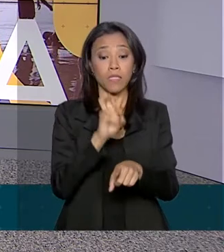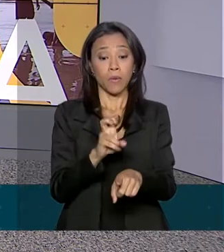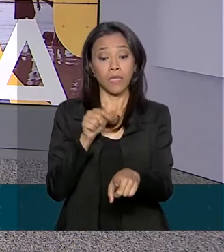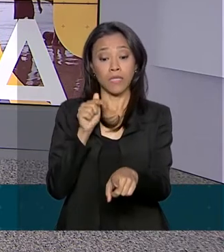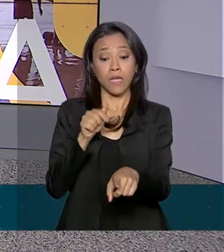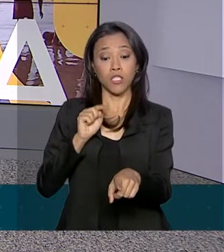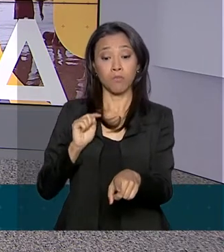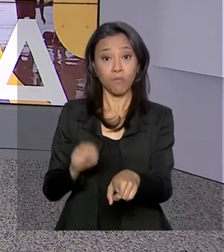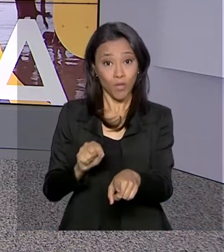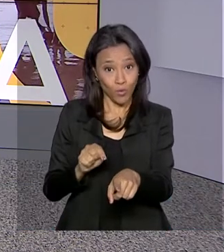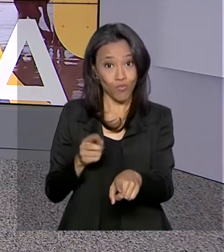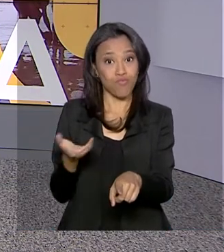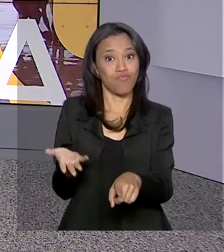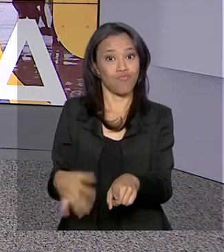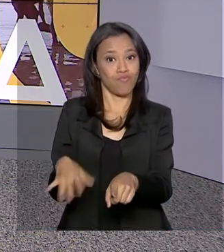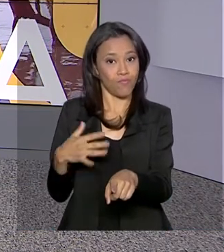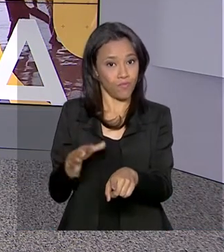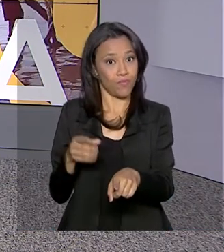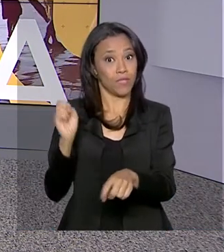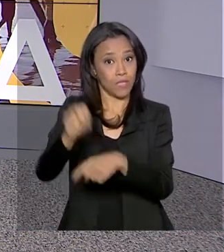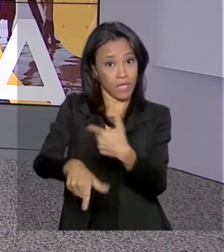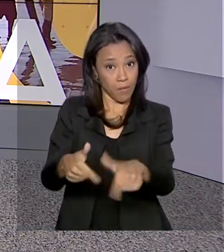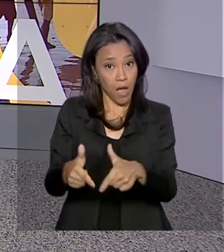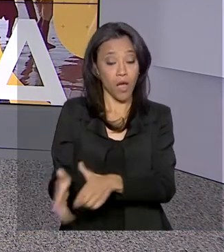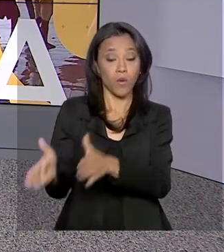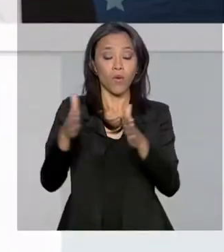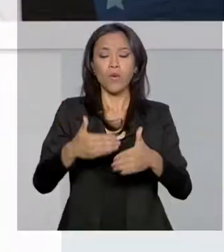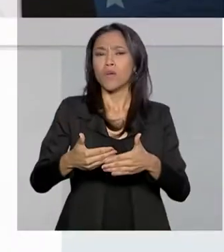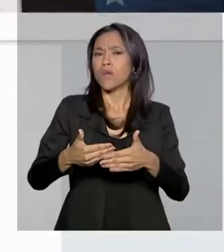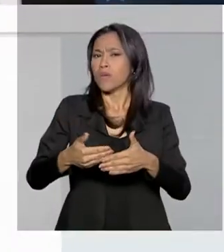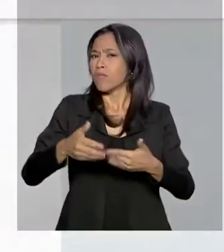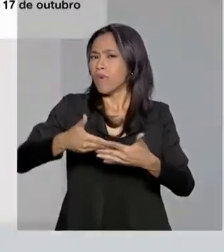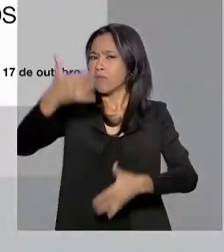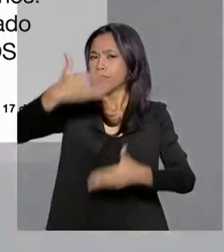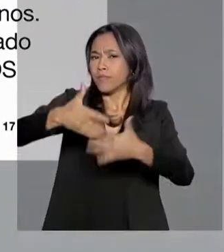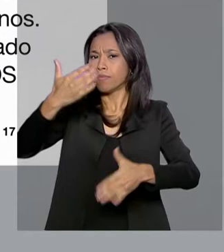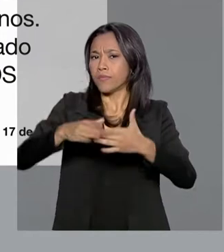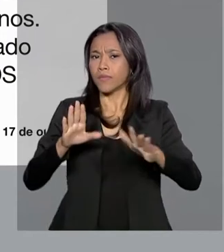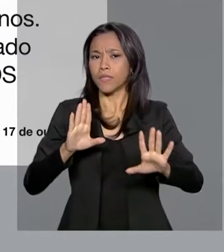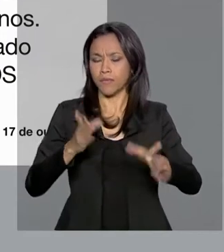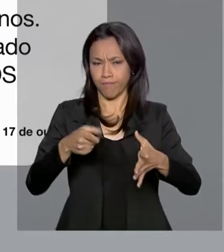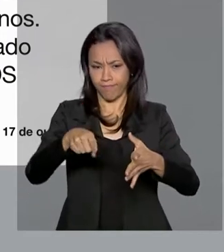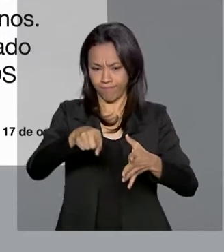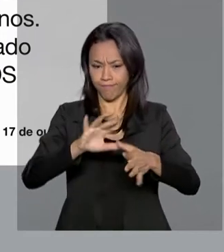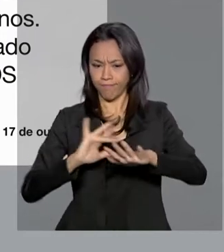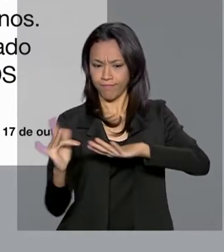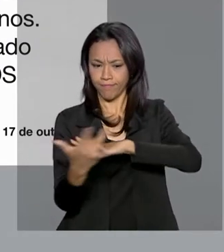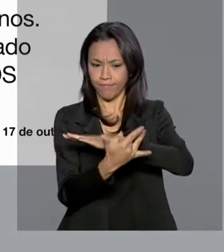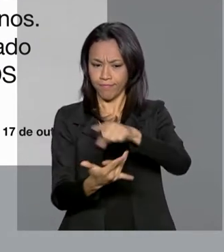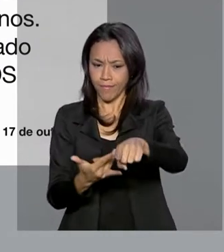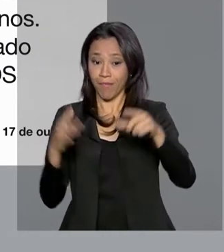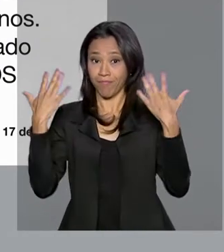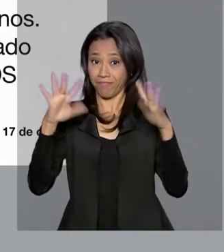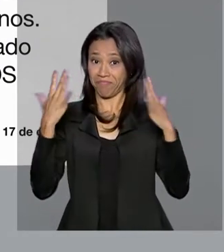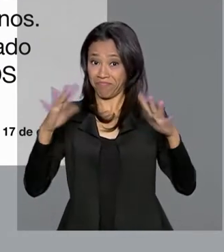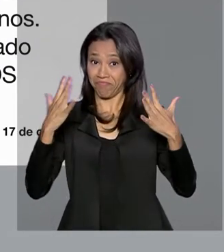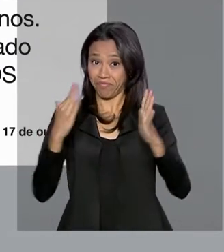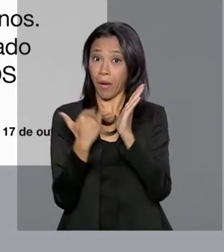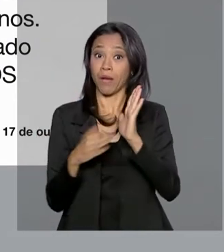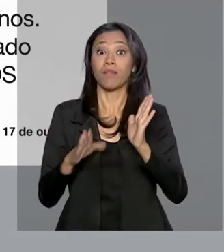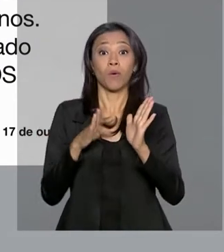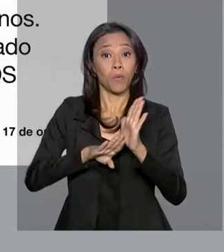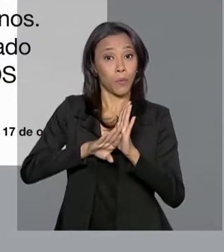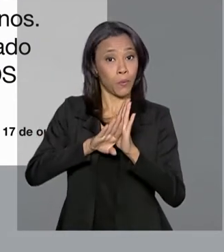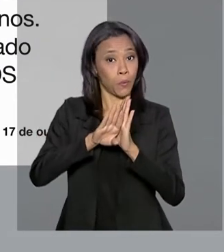postos de trabalho. Pelas redes sociais, o presidente Jair Bolsonaro comemorou o crescimento do emprego no